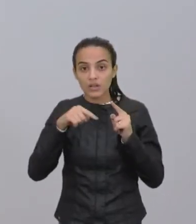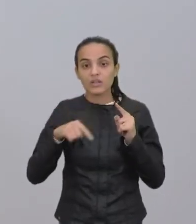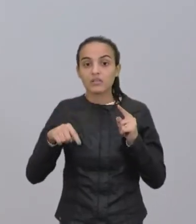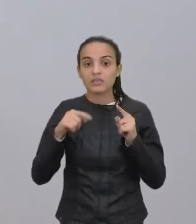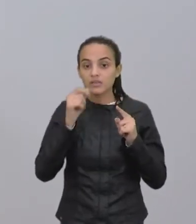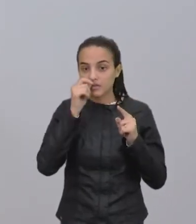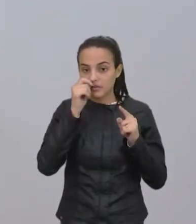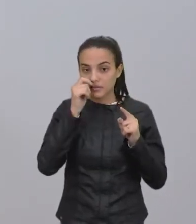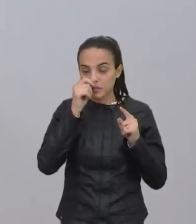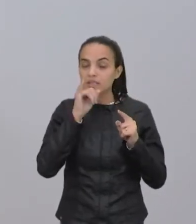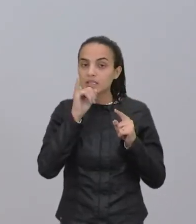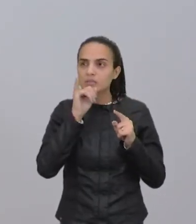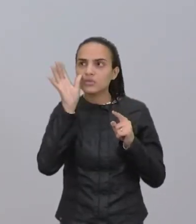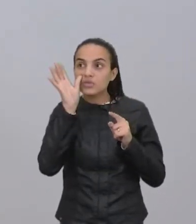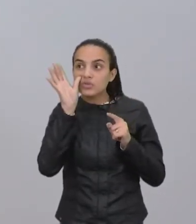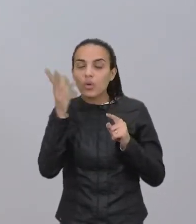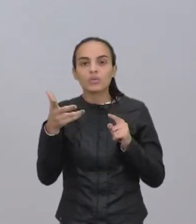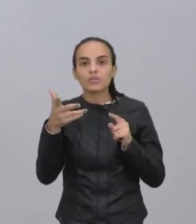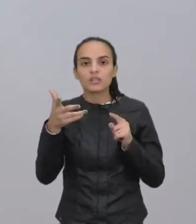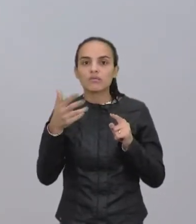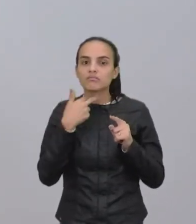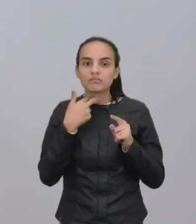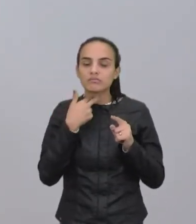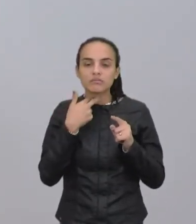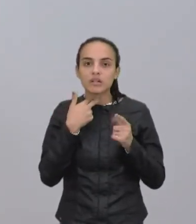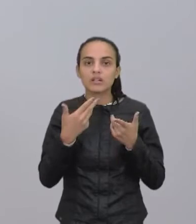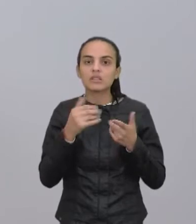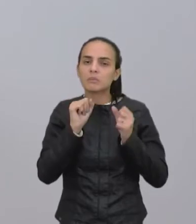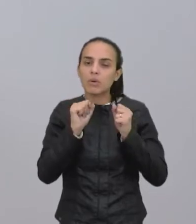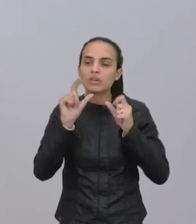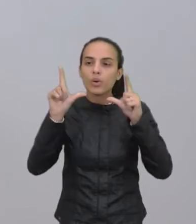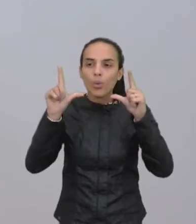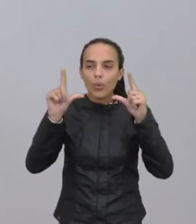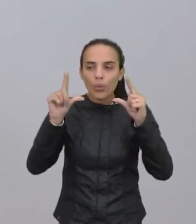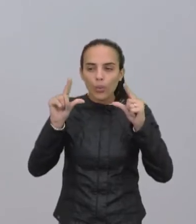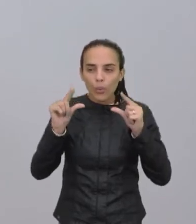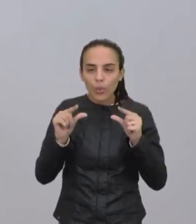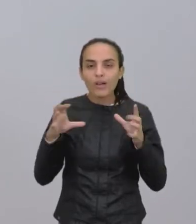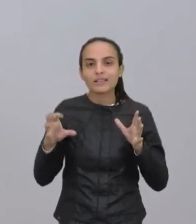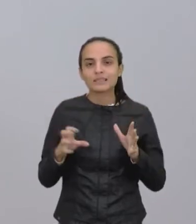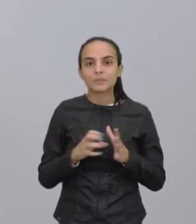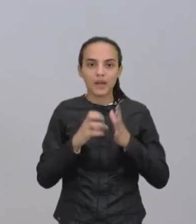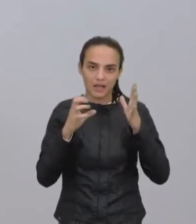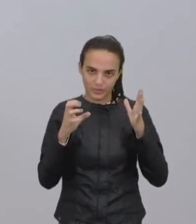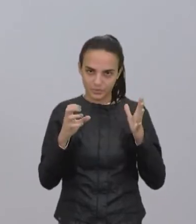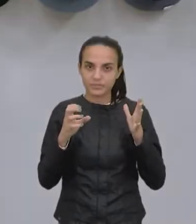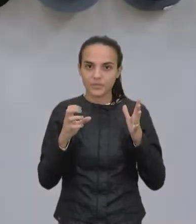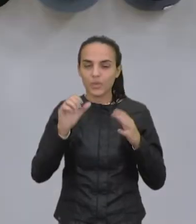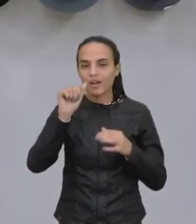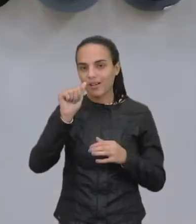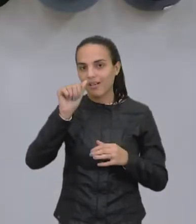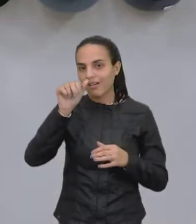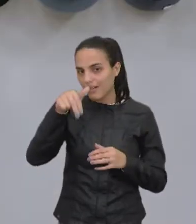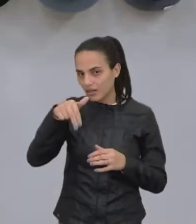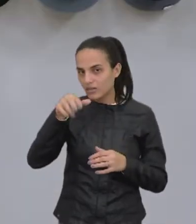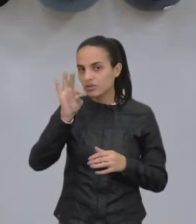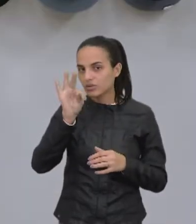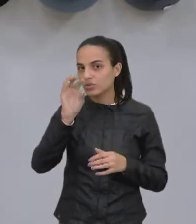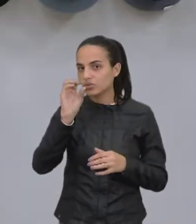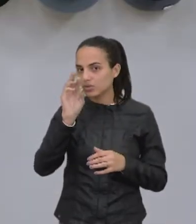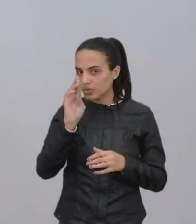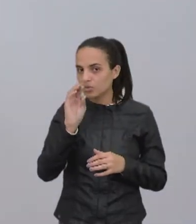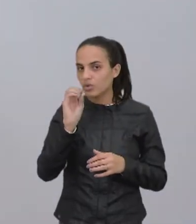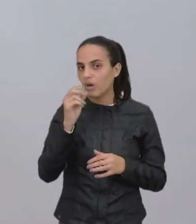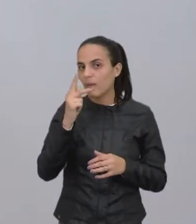não levanta soluções, né, que possam aí minimizar esses impactos antrópicos. E aí, por